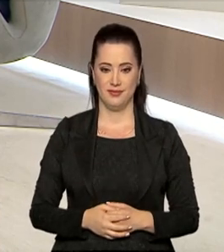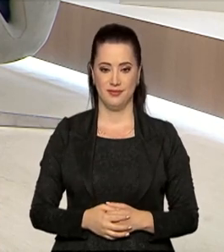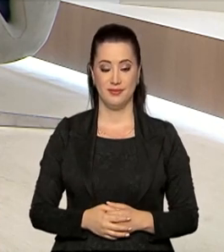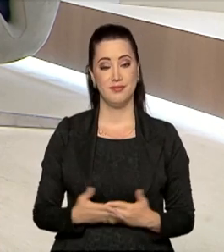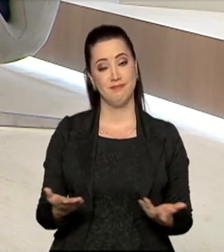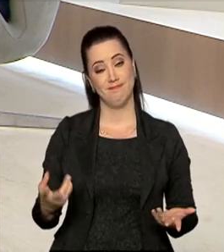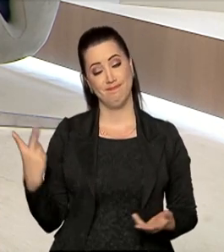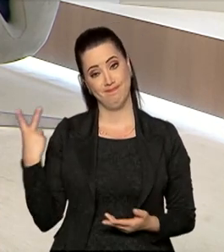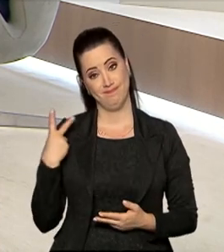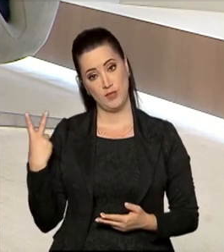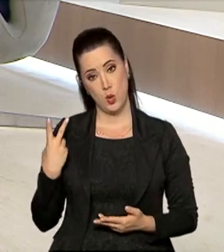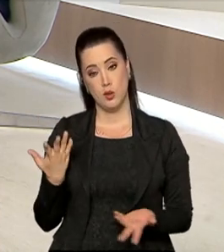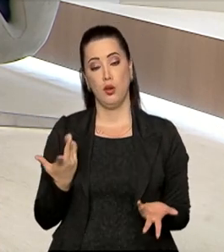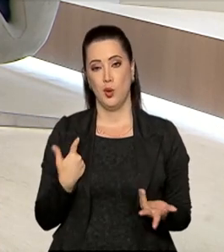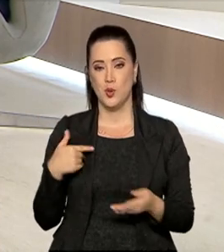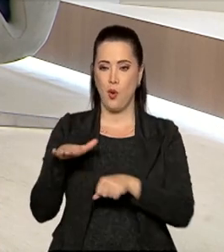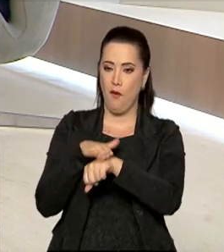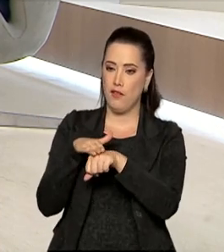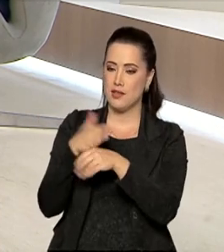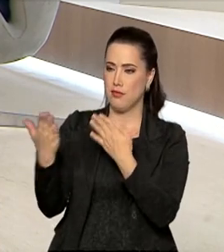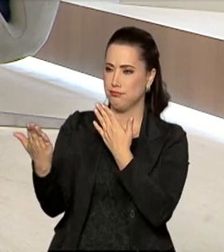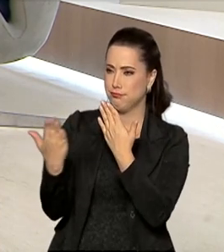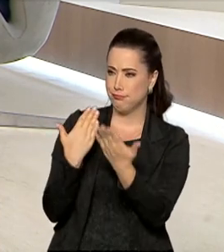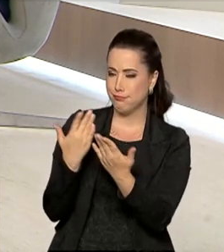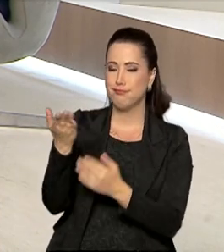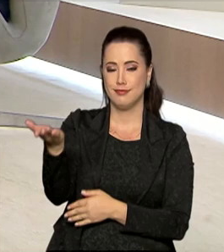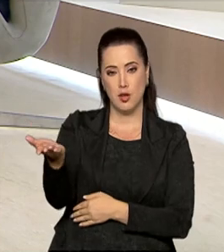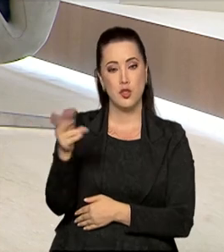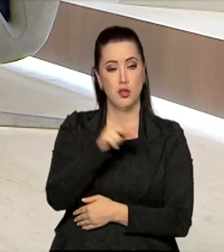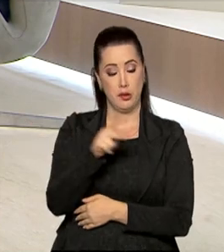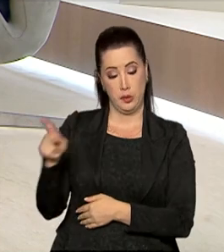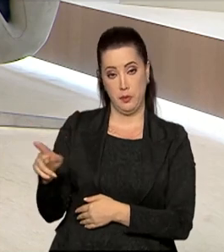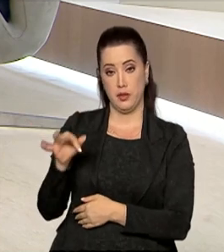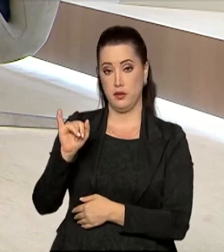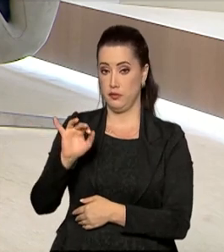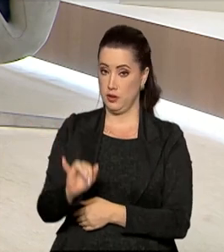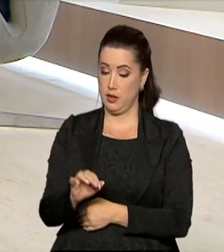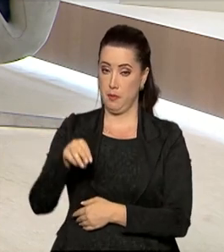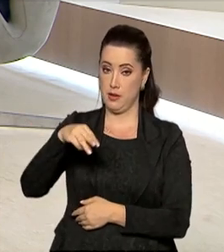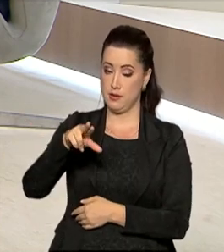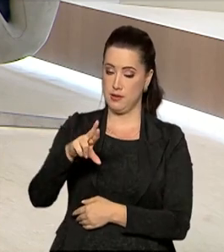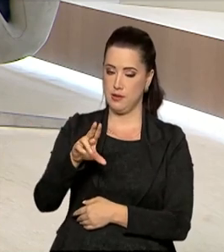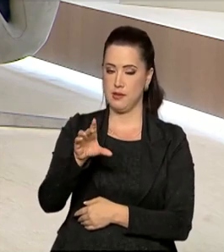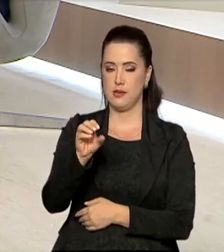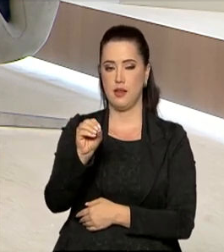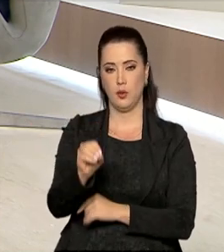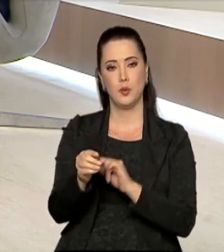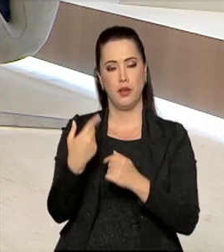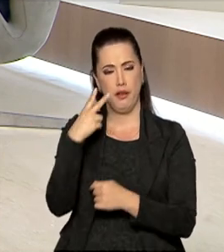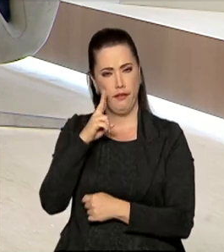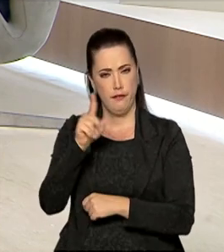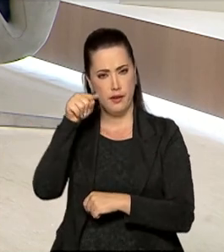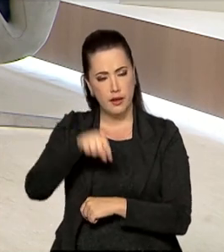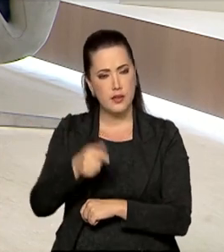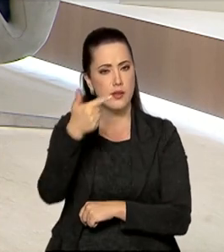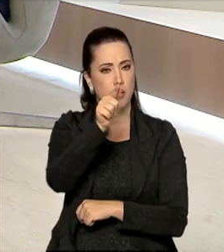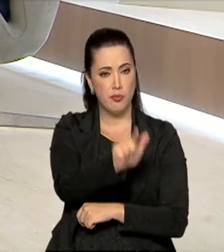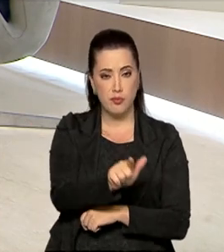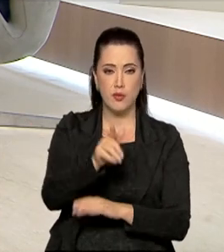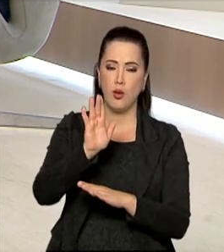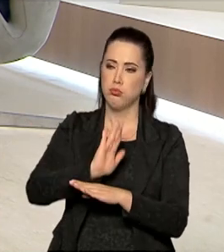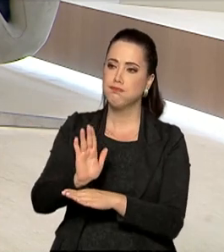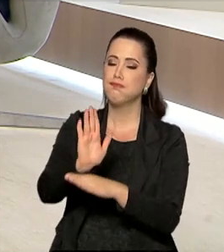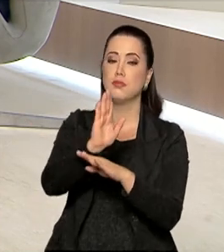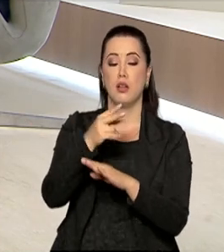Eu e Catiúcia Nery conversamos hoje com o presidente da FUNAI, Marcelo Xavier. Se você quiser rever esta ou outras